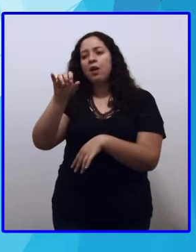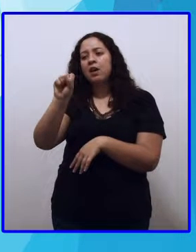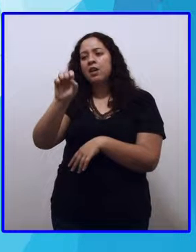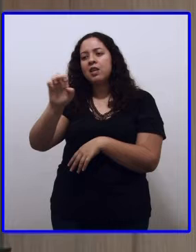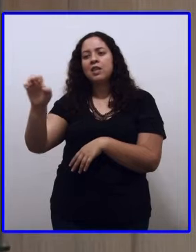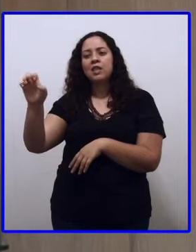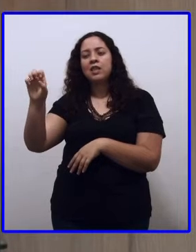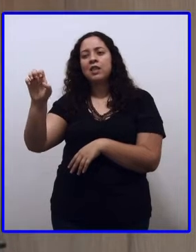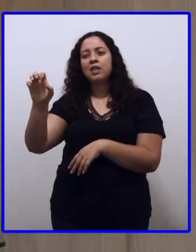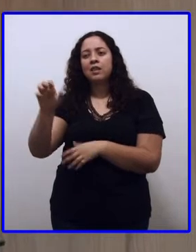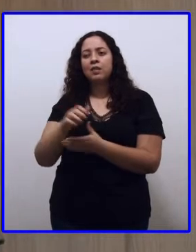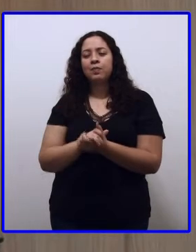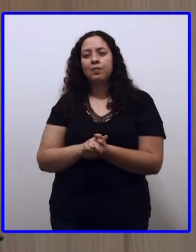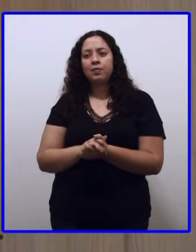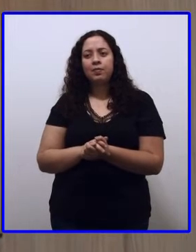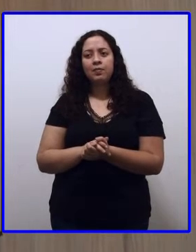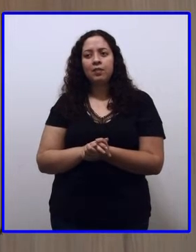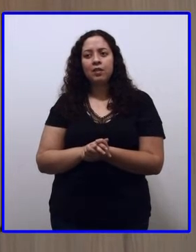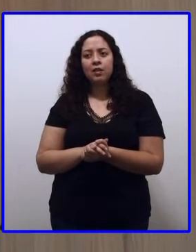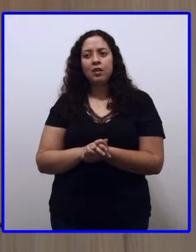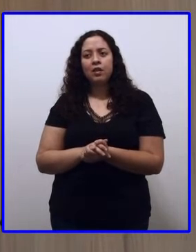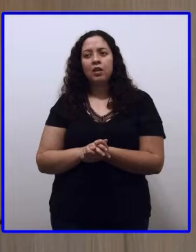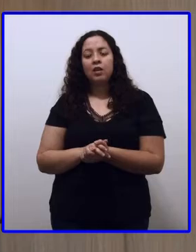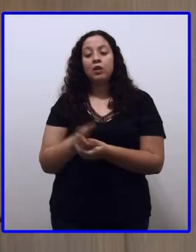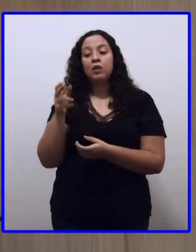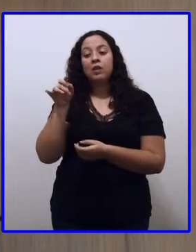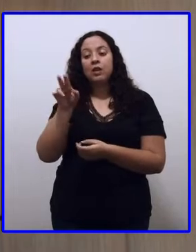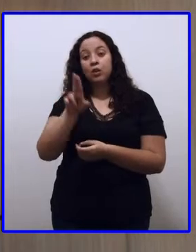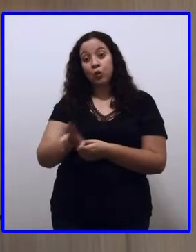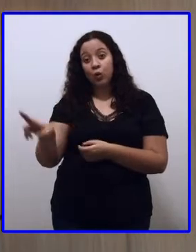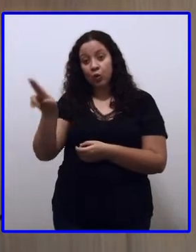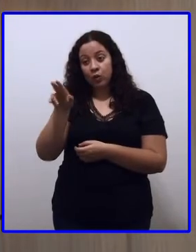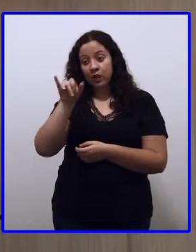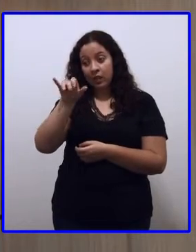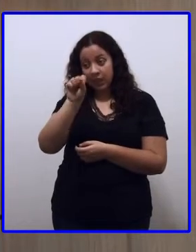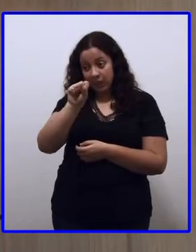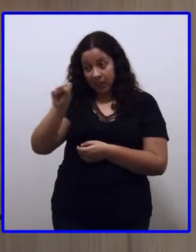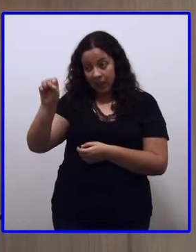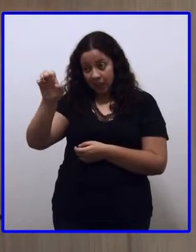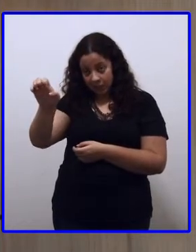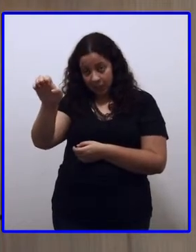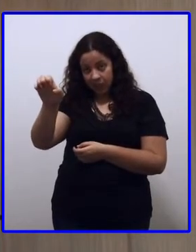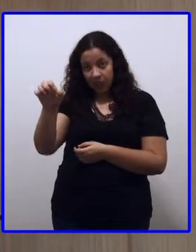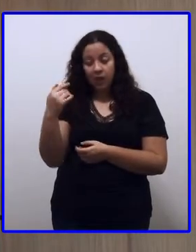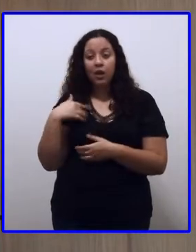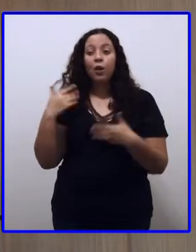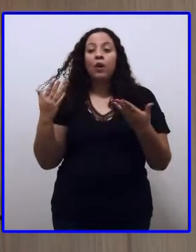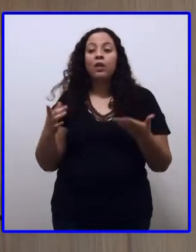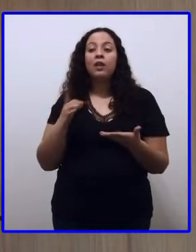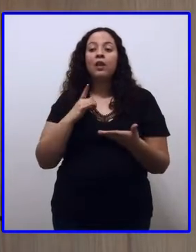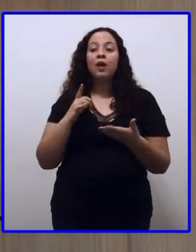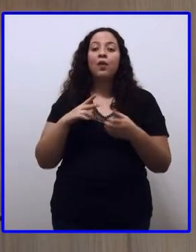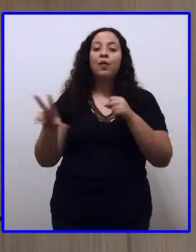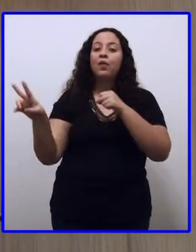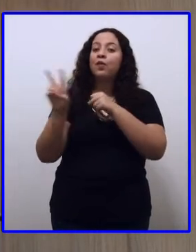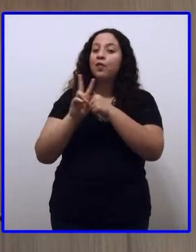tudo a ver com o que a gente aprendeu hoje. Quando a gente vai usar o isso e com os dois S é quando tem um verbo.